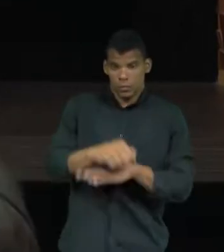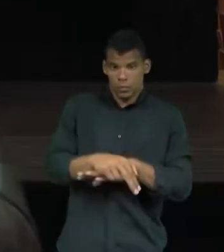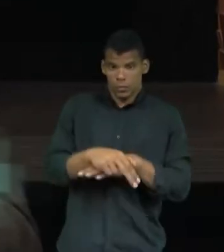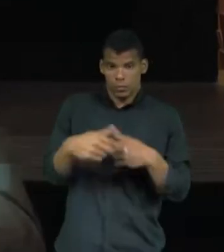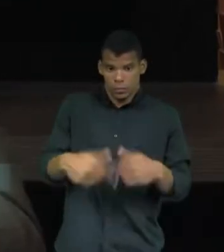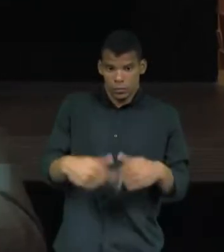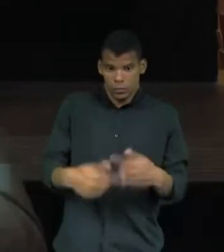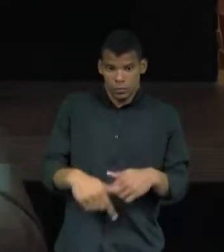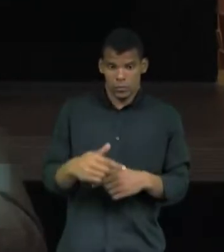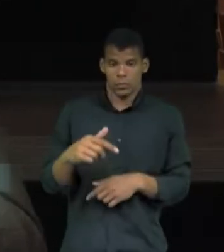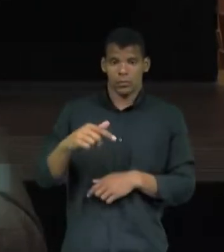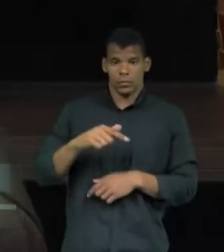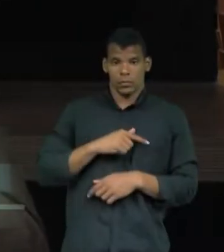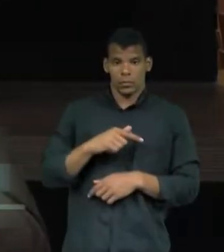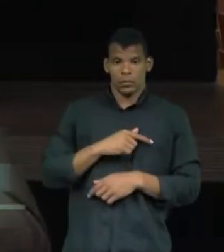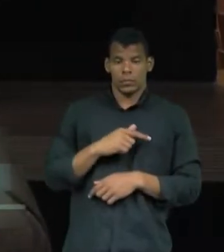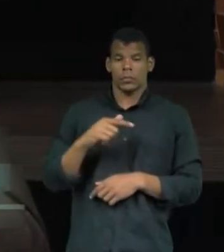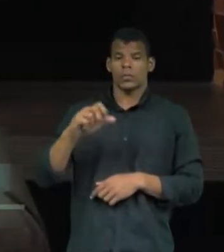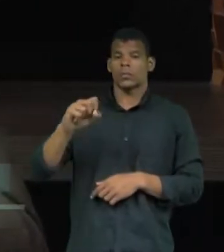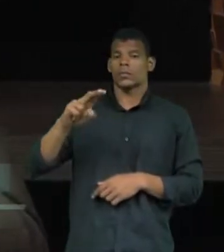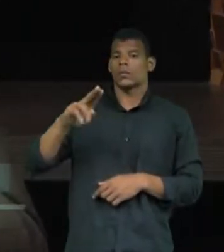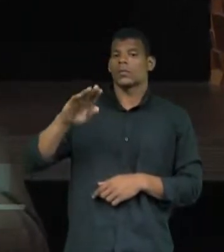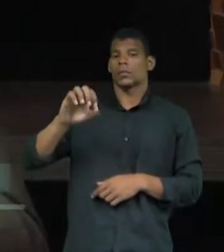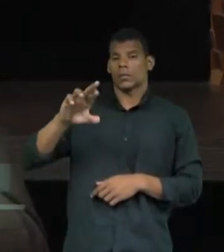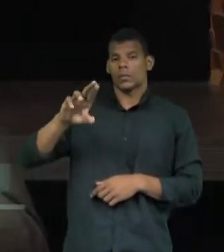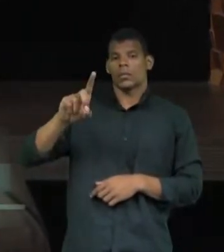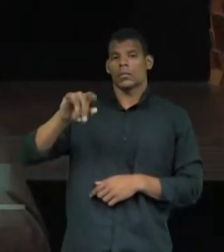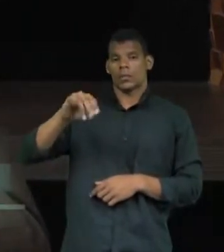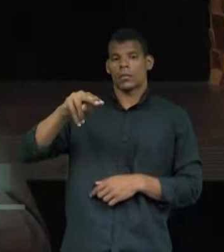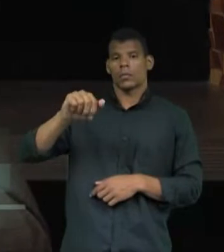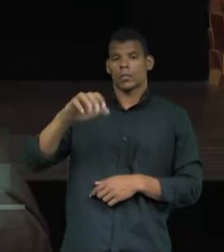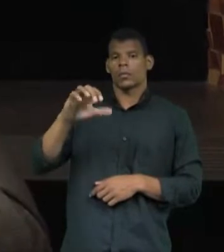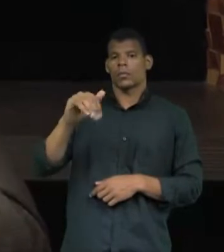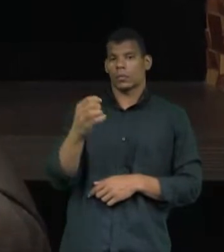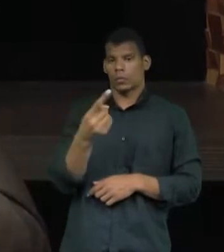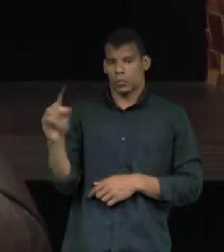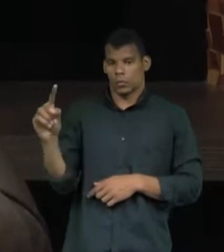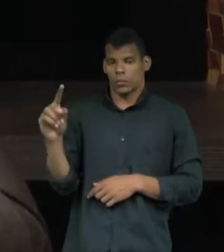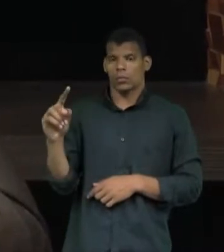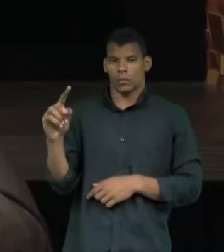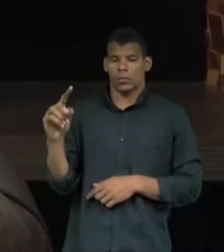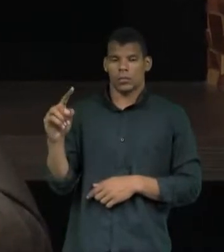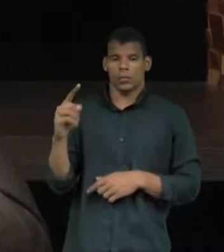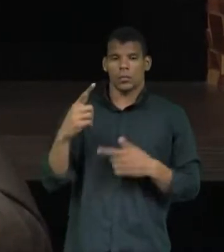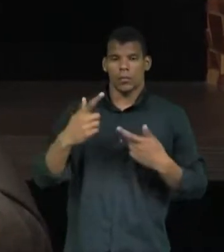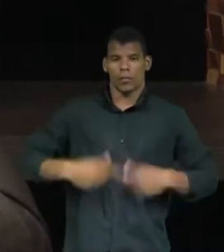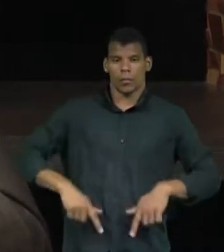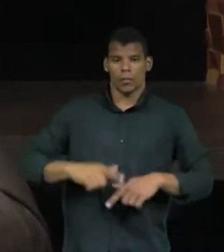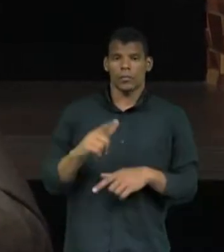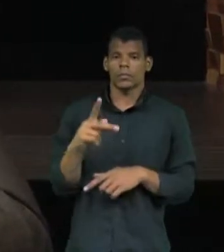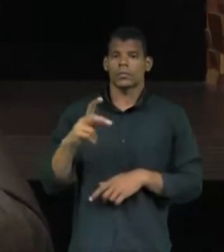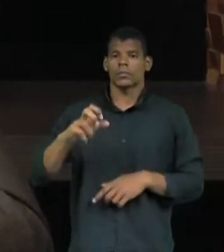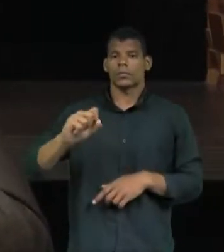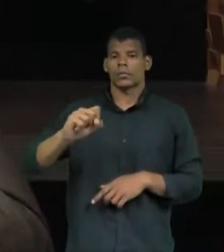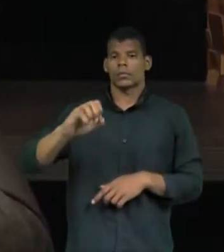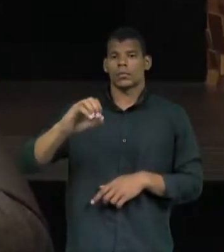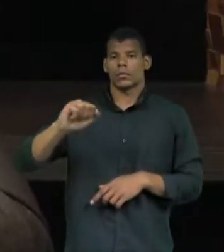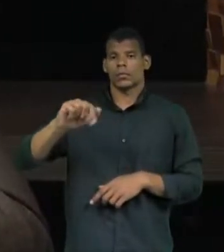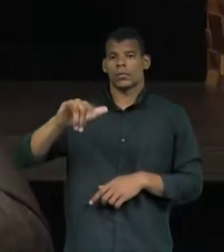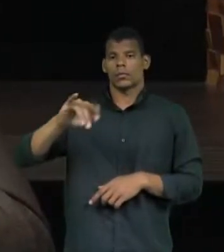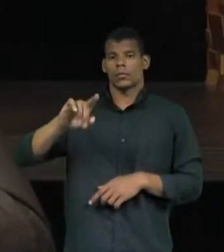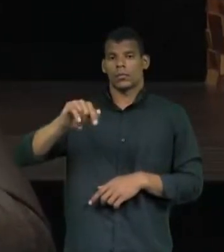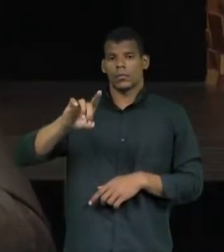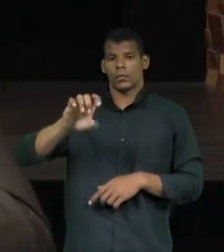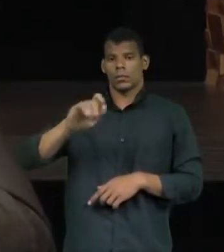subordinação, onerosidade, pessoalidade de serviço, o é a pessoalidade? Só ele pode emprestar o